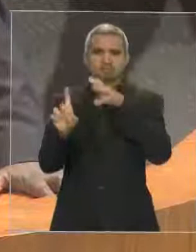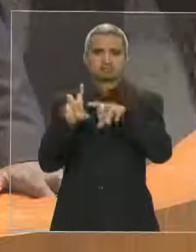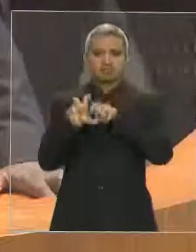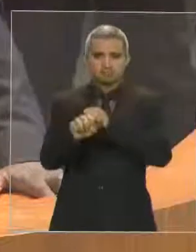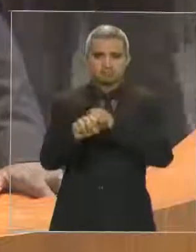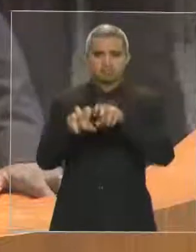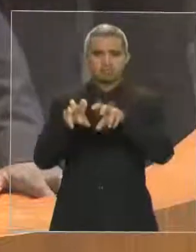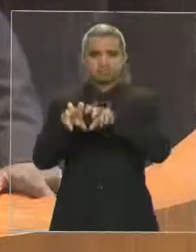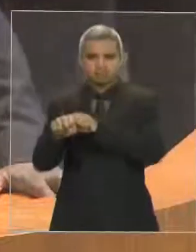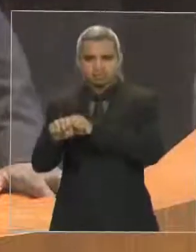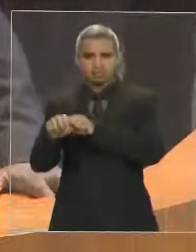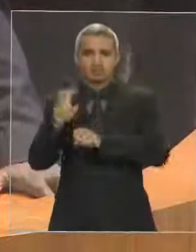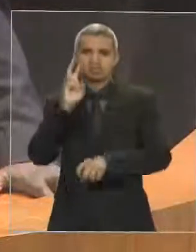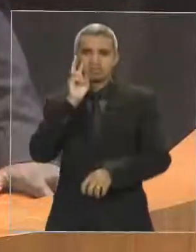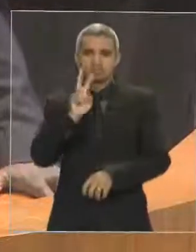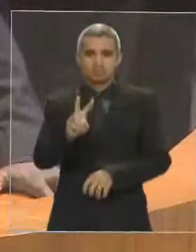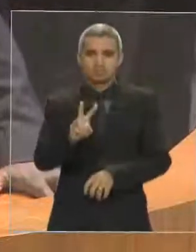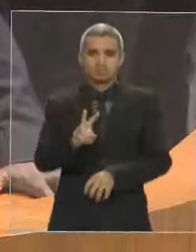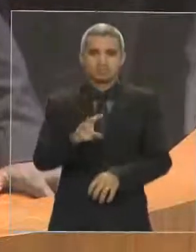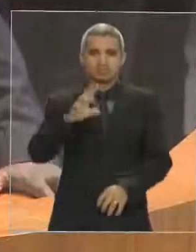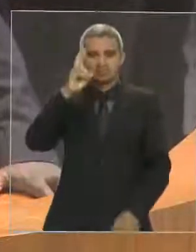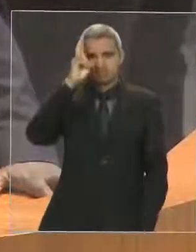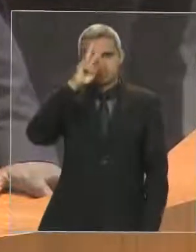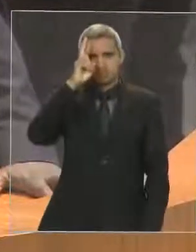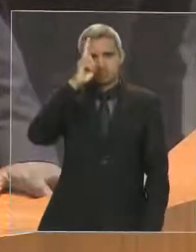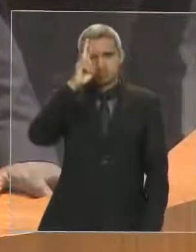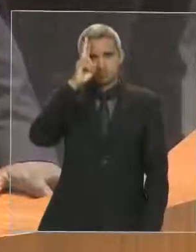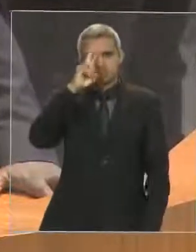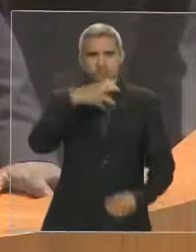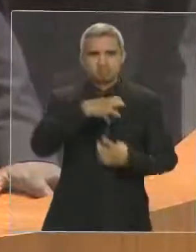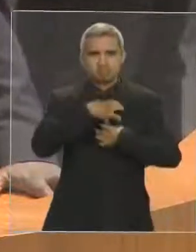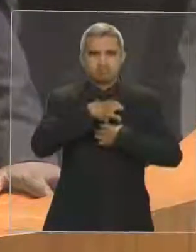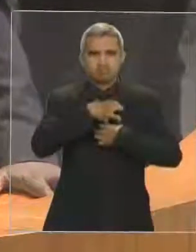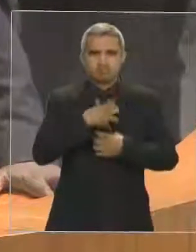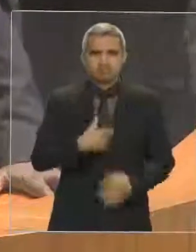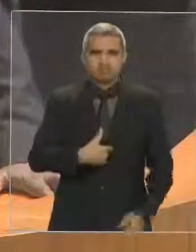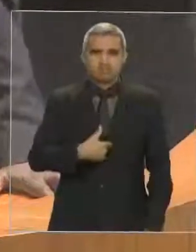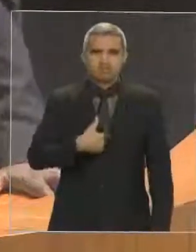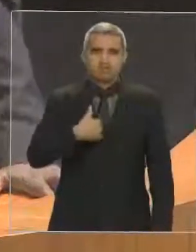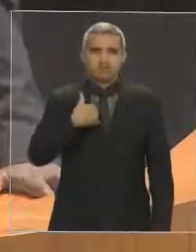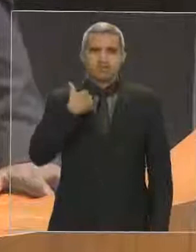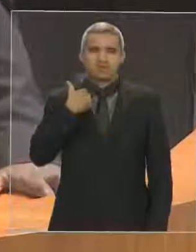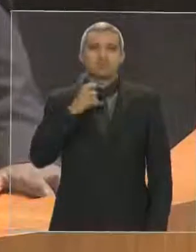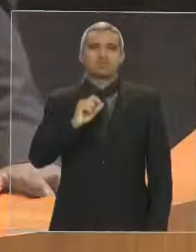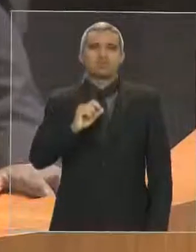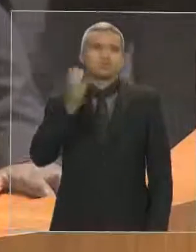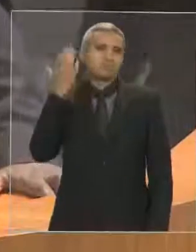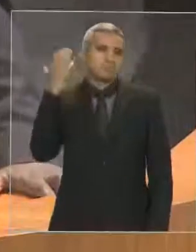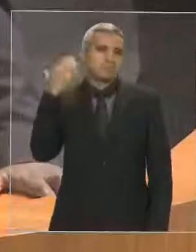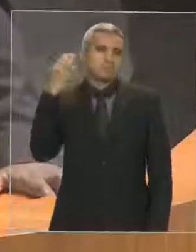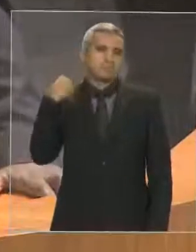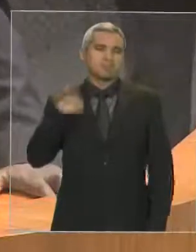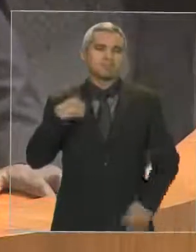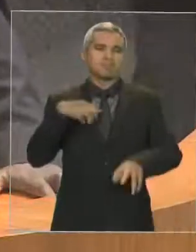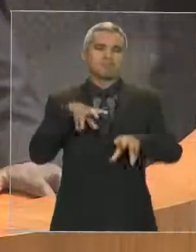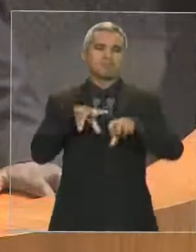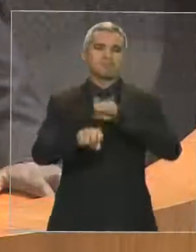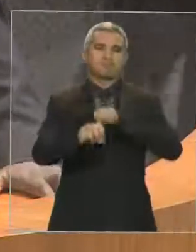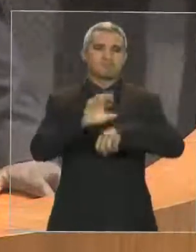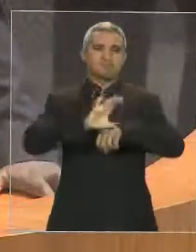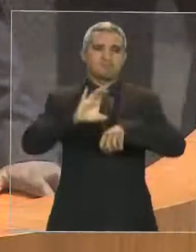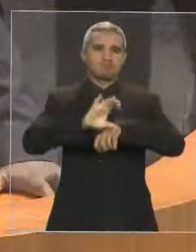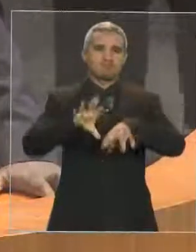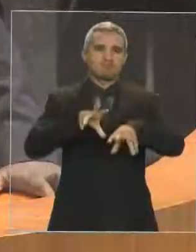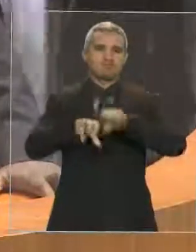dia que eu proporcionei mais orgulho para o meu pai foi quando me formei soldado da Polícia Militar do Maranhão.